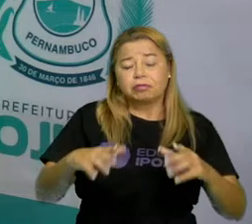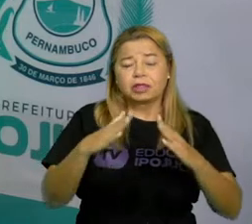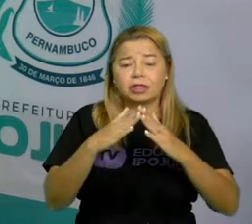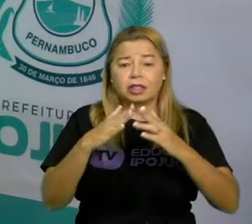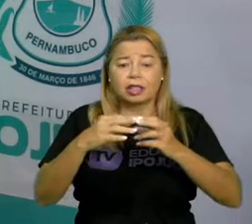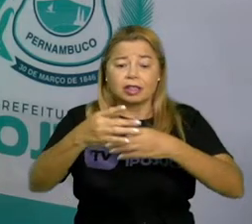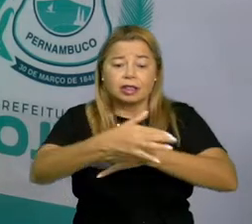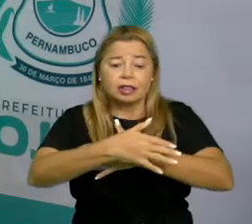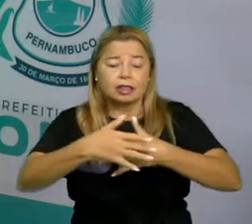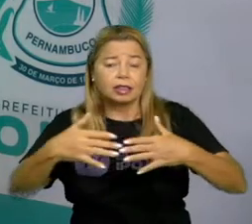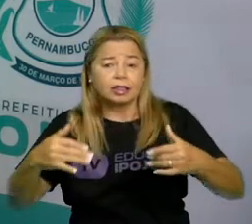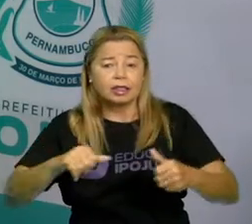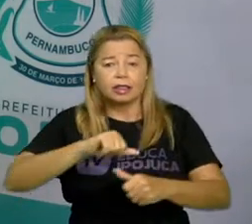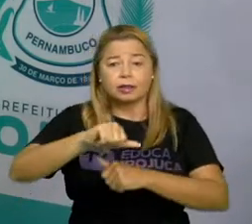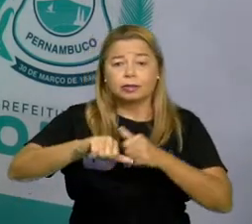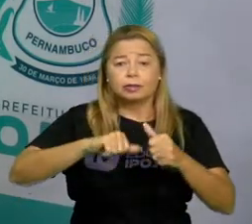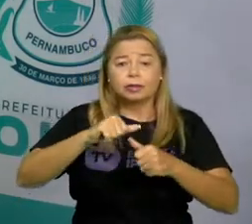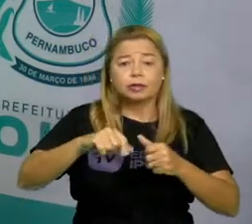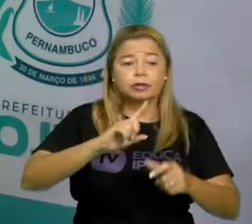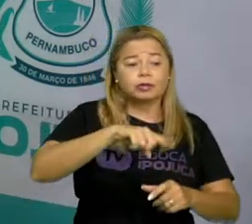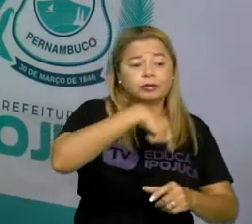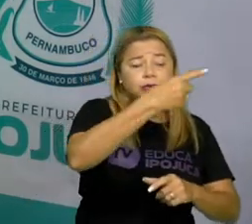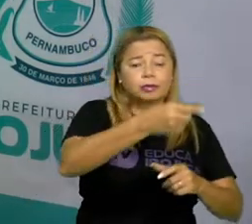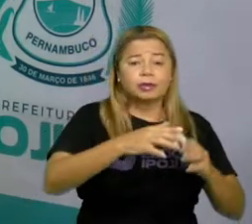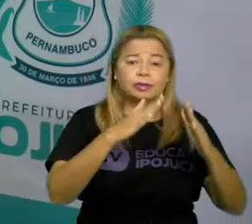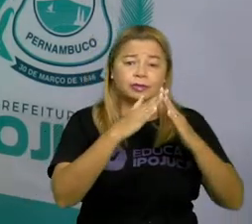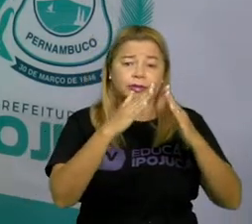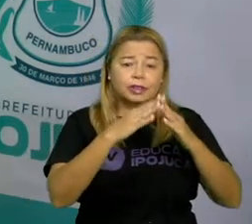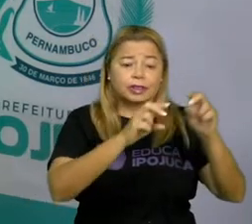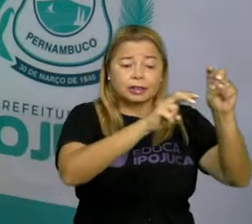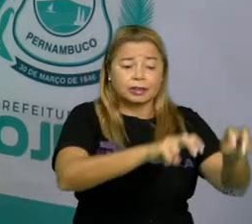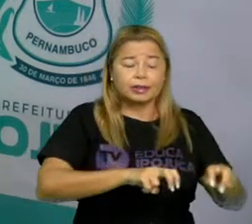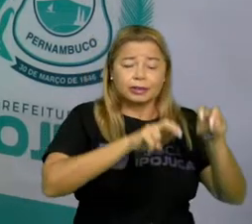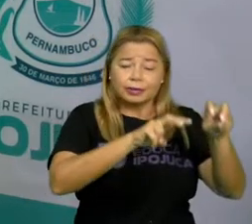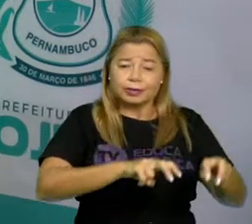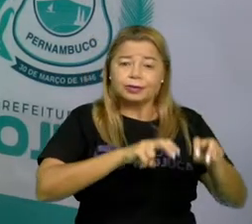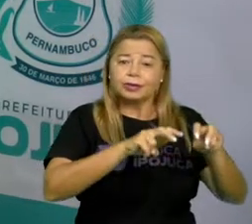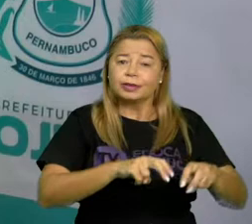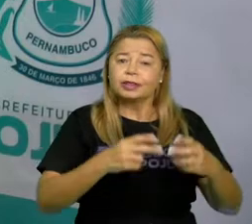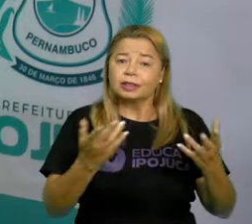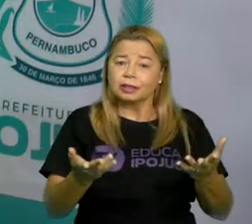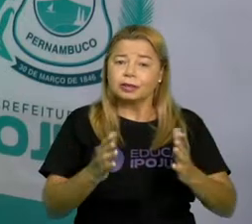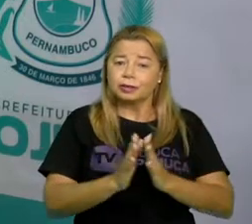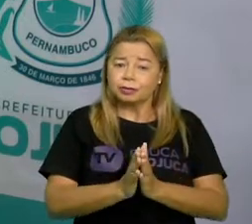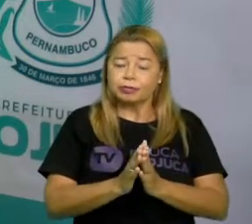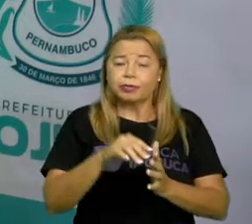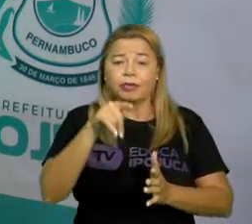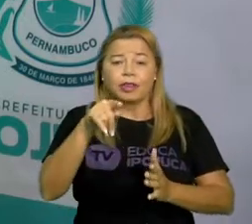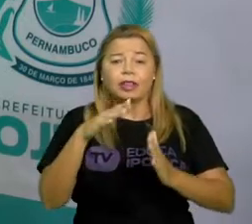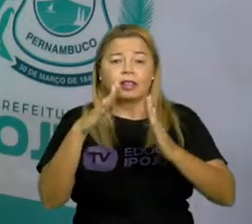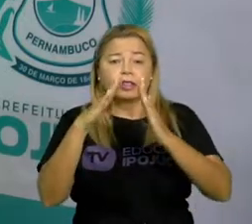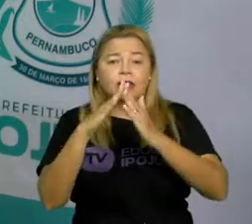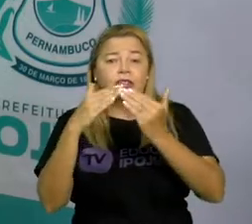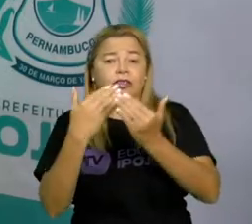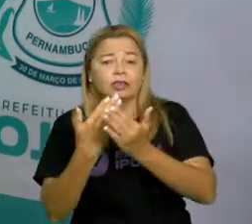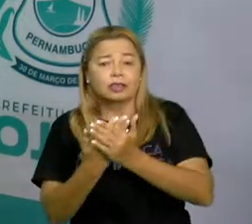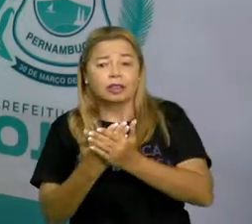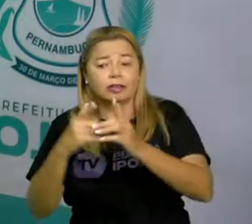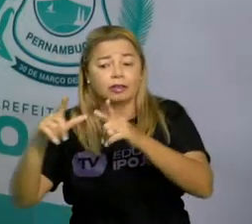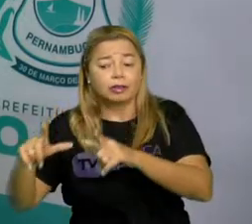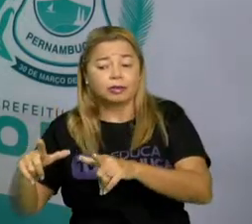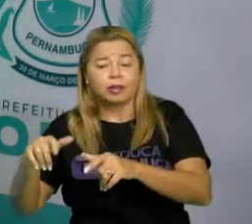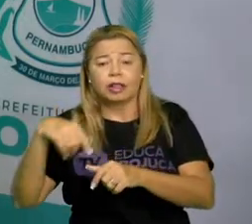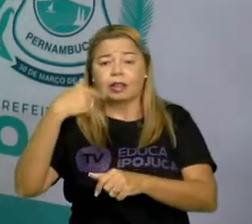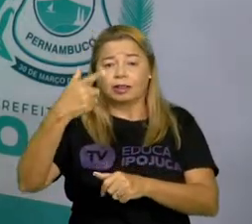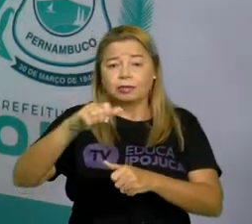você estudava em uma outra escola. Então, você vai fazer mais sobre sua família,